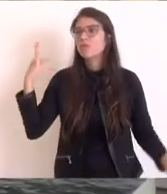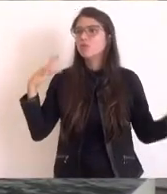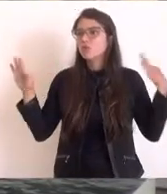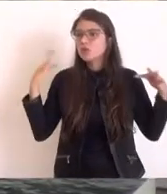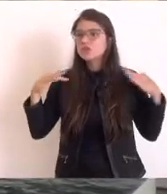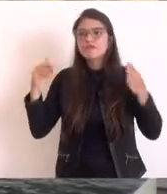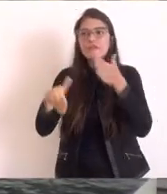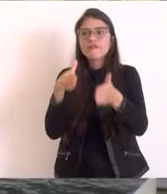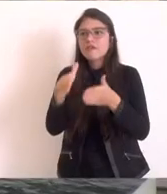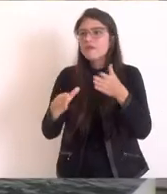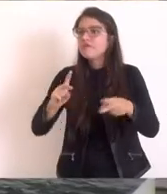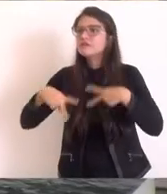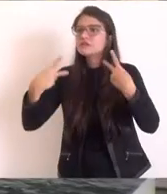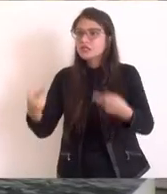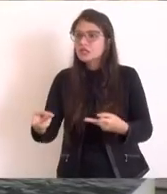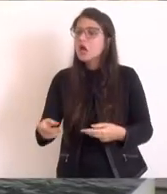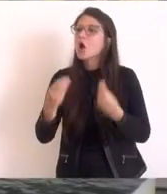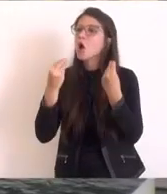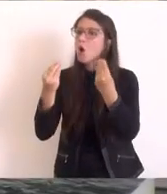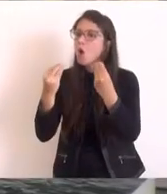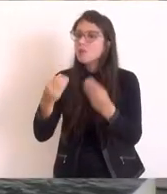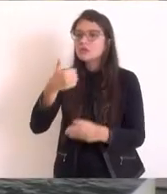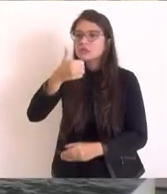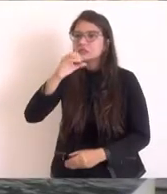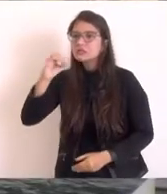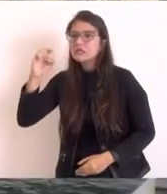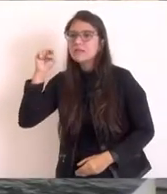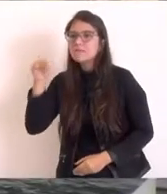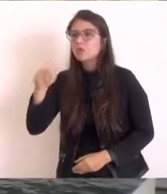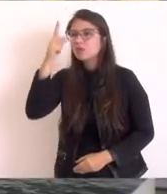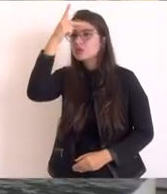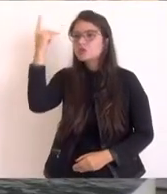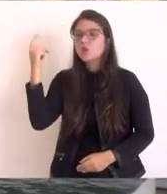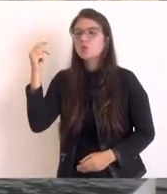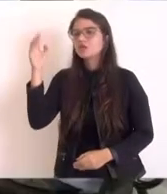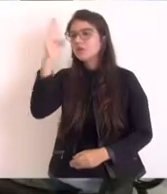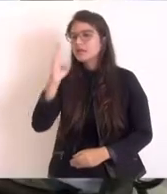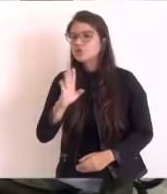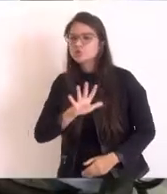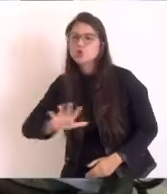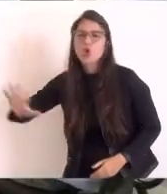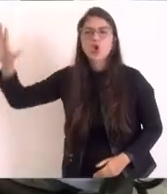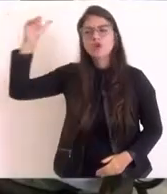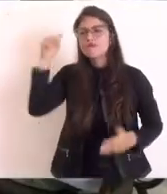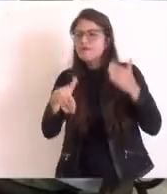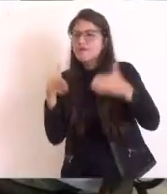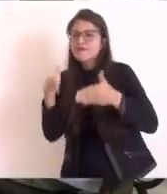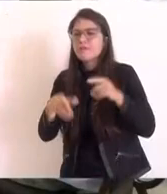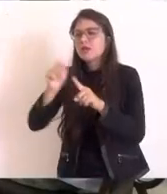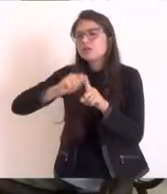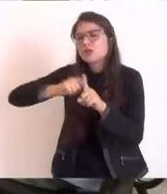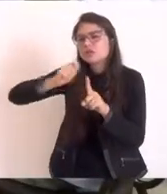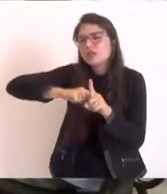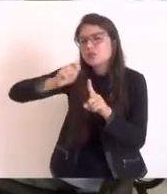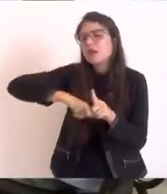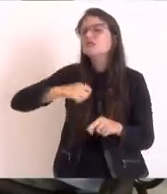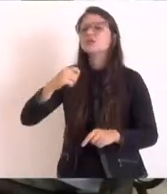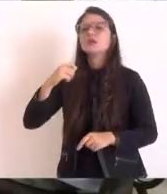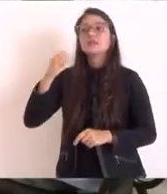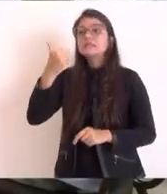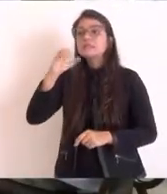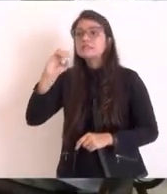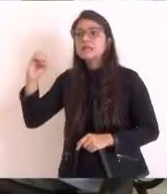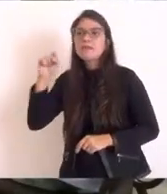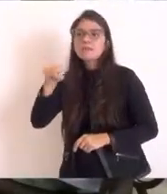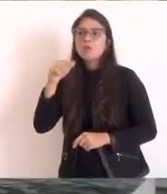de mais de 100 mil visitantes nacionais para essa cidade por mês no ano de 2019. É um